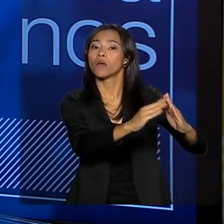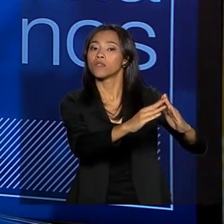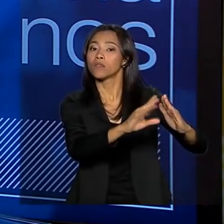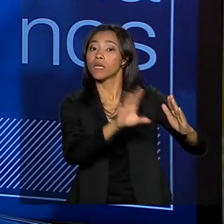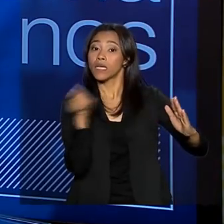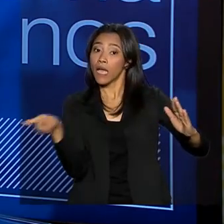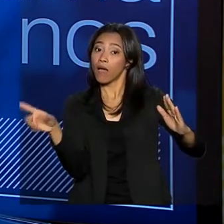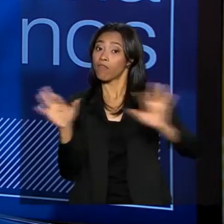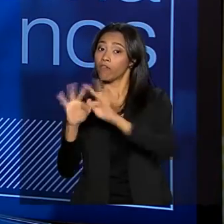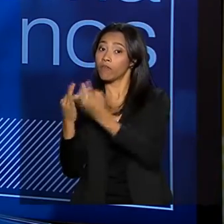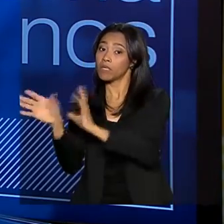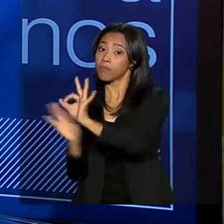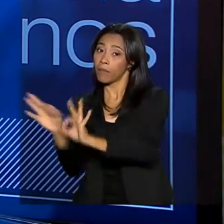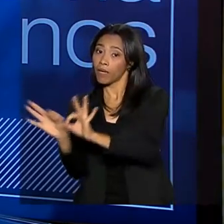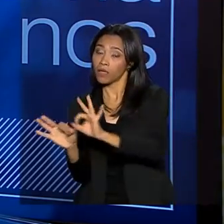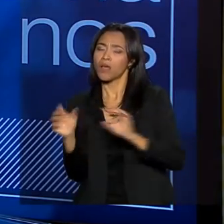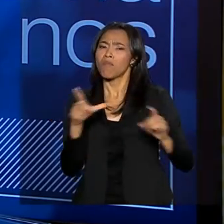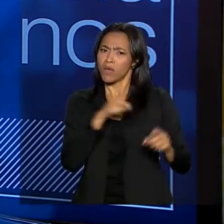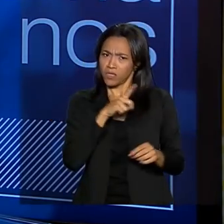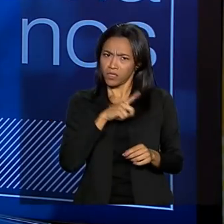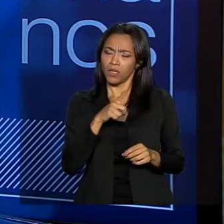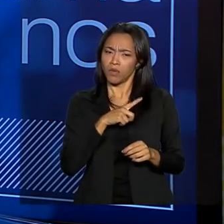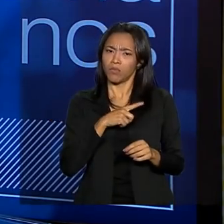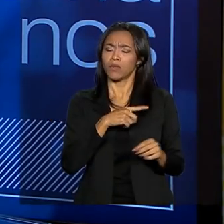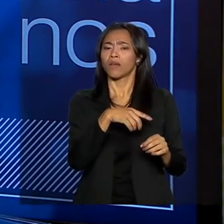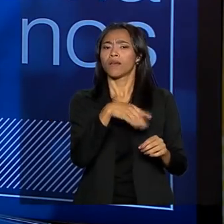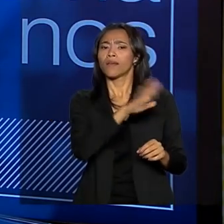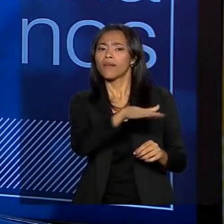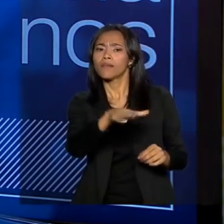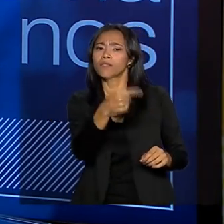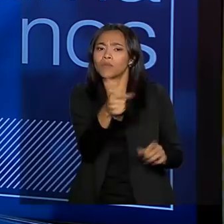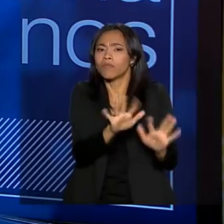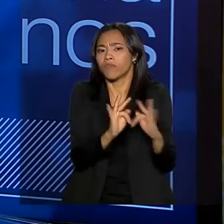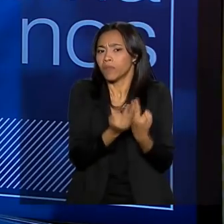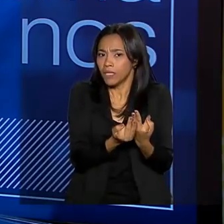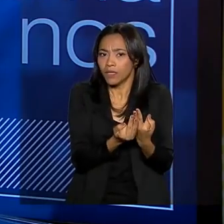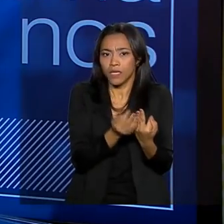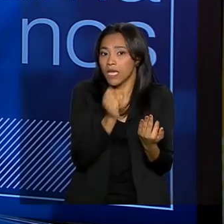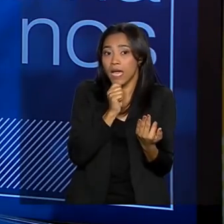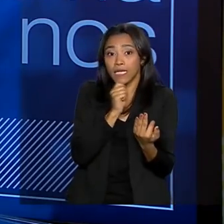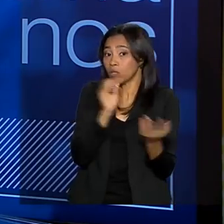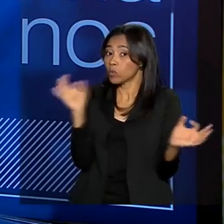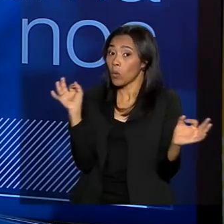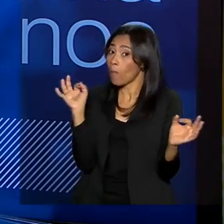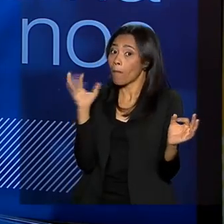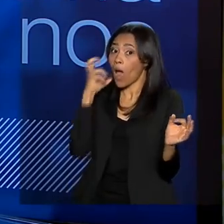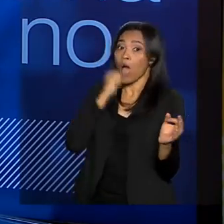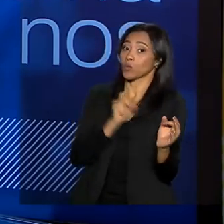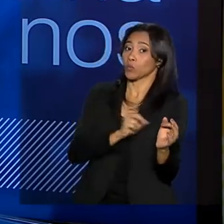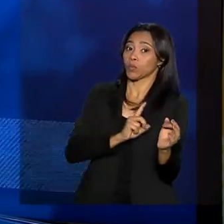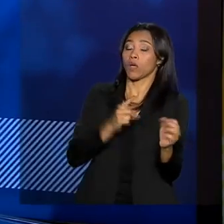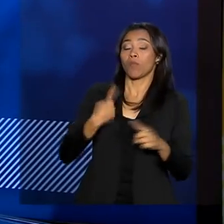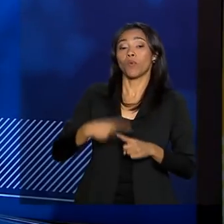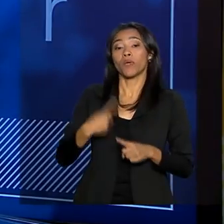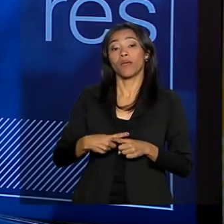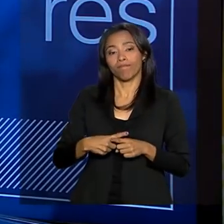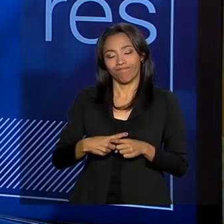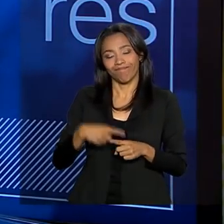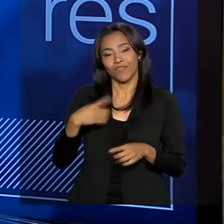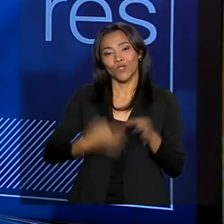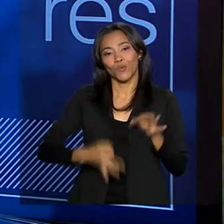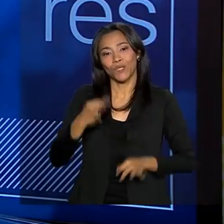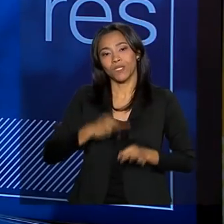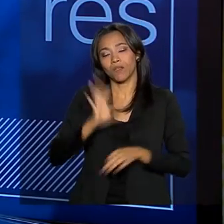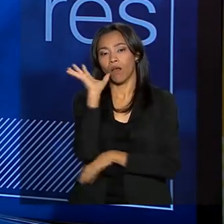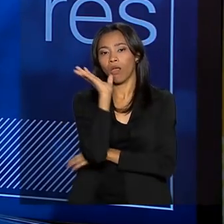lares. Mas nós temos um número muito grande de crianças que não têm família e que não estão aptas para a adoção. Por quê? Porque a justiça é lenta. A